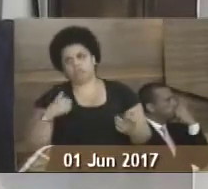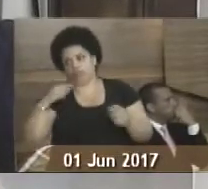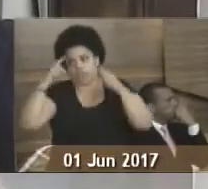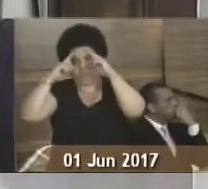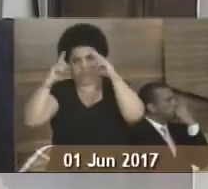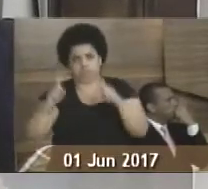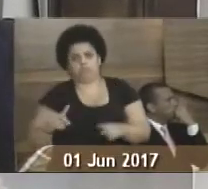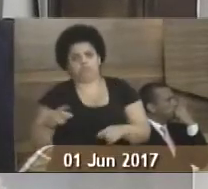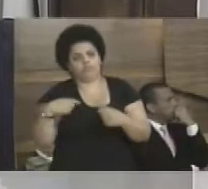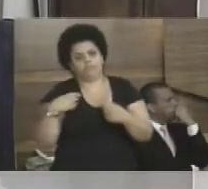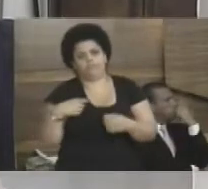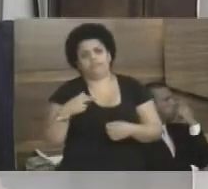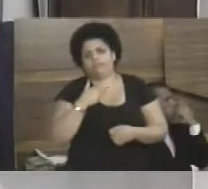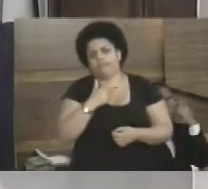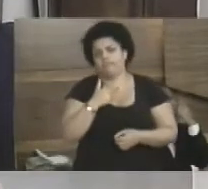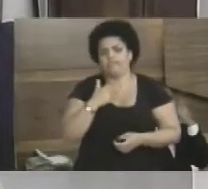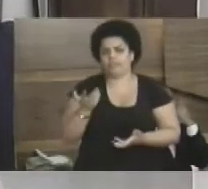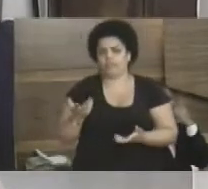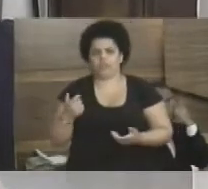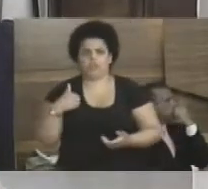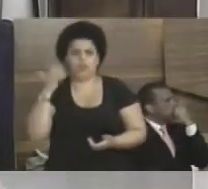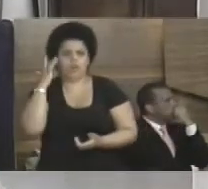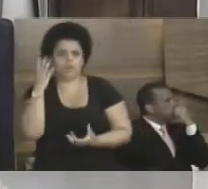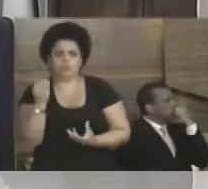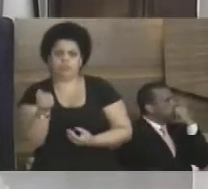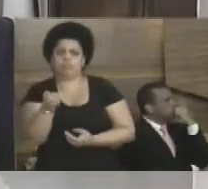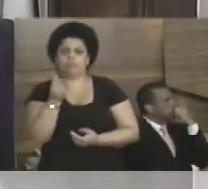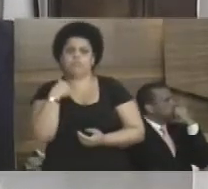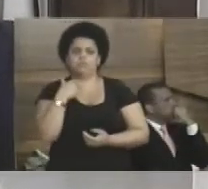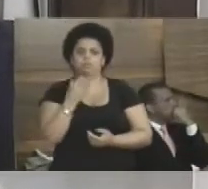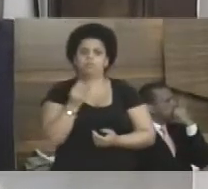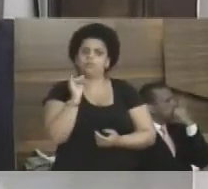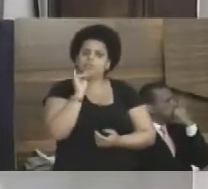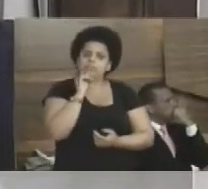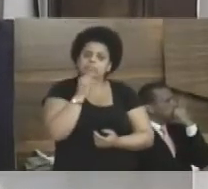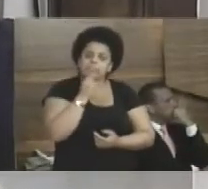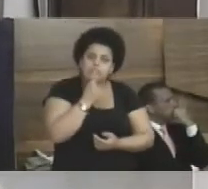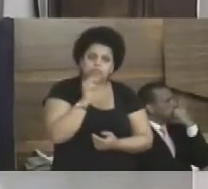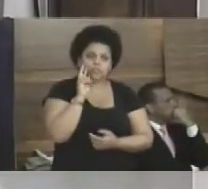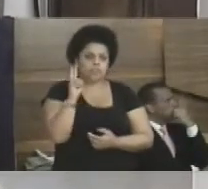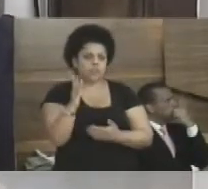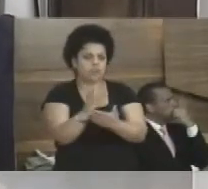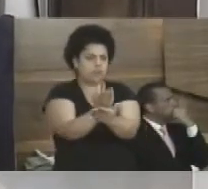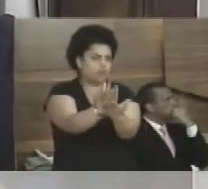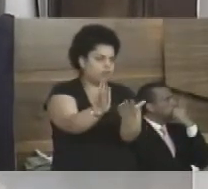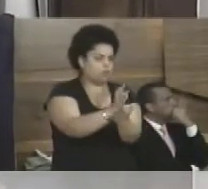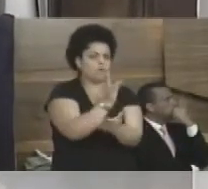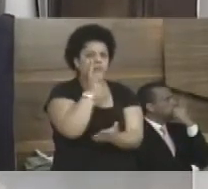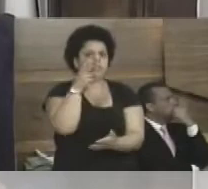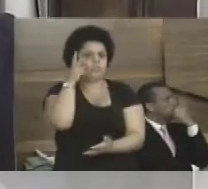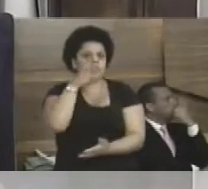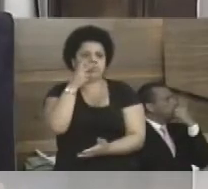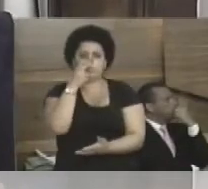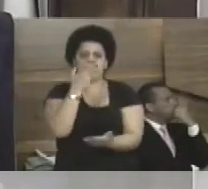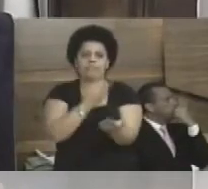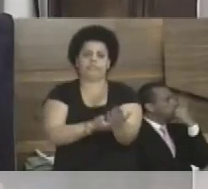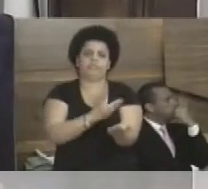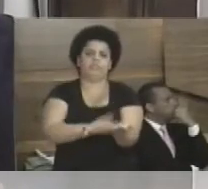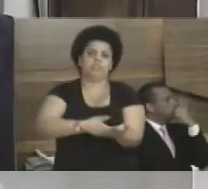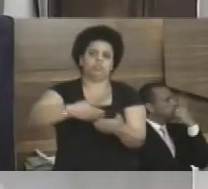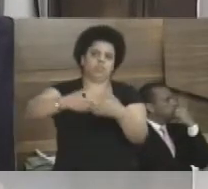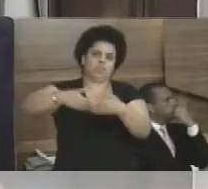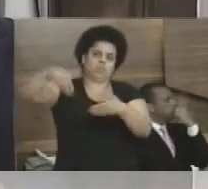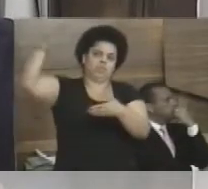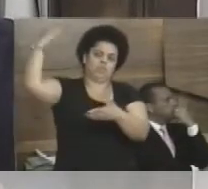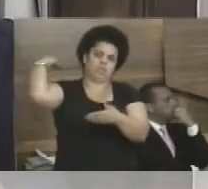então eu acho desnecessário tudo isso que está acontecendo, fico triste em ver alguns vereadores com vícios passados,